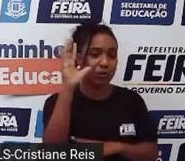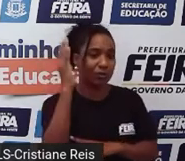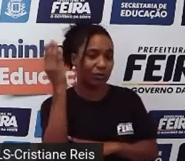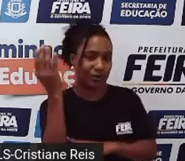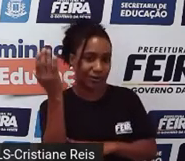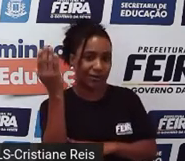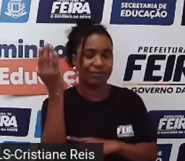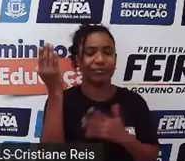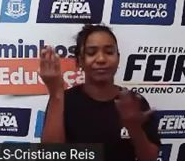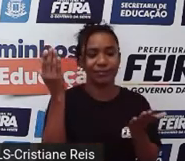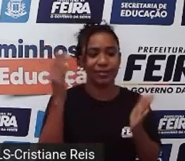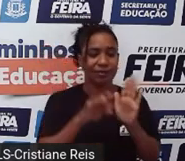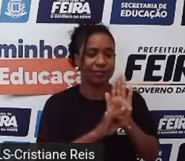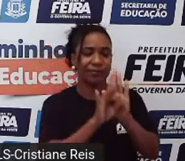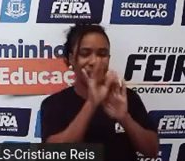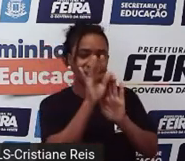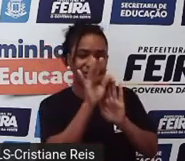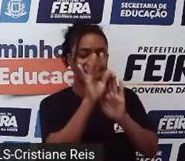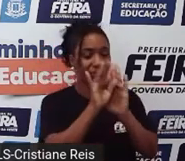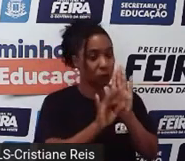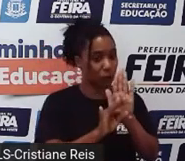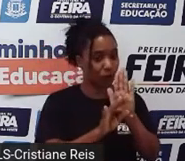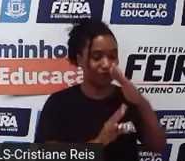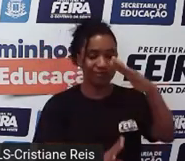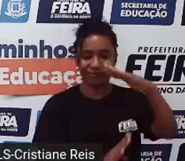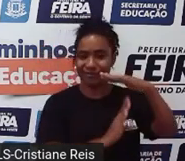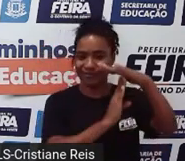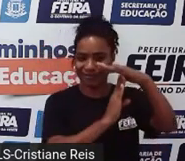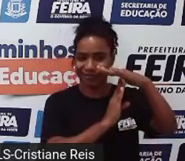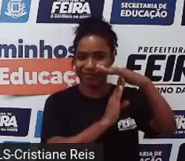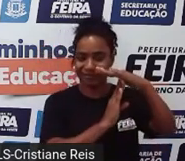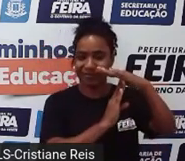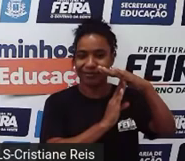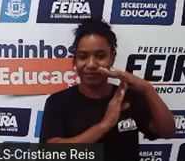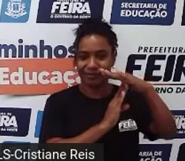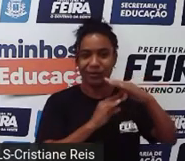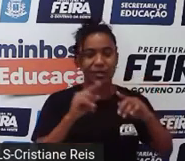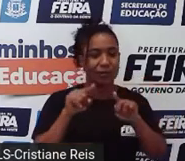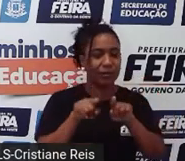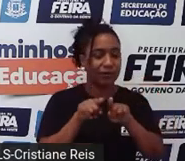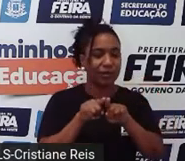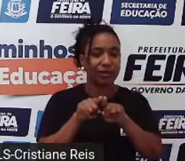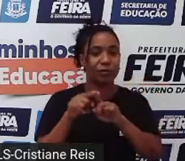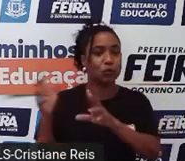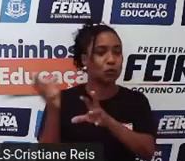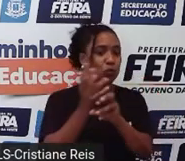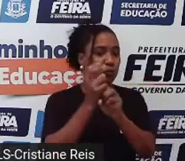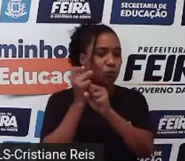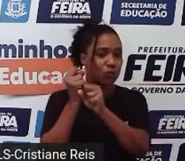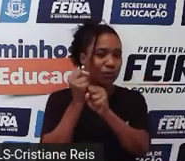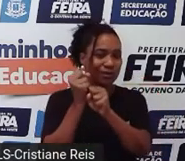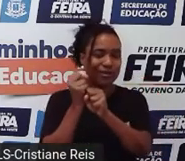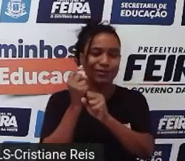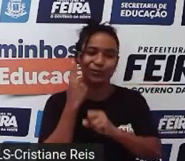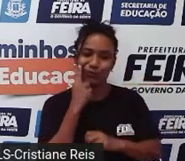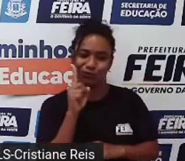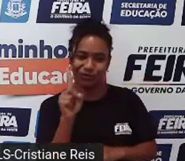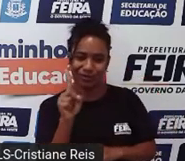a temperatura mínima e máxima e a temperatura geral do dia. Então,